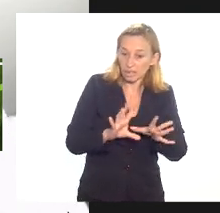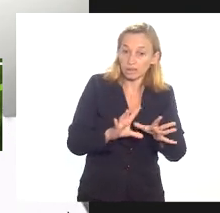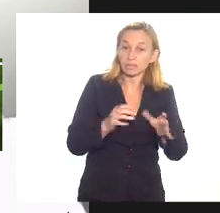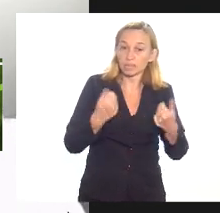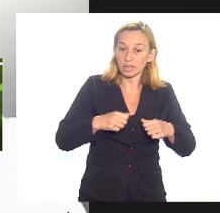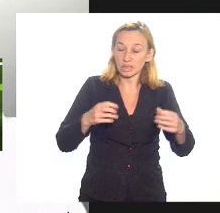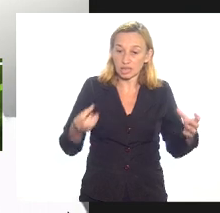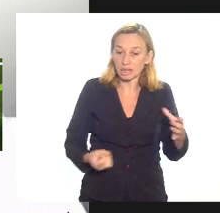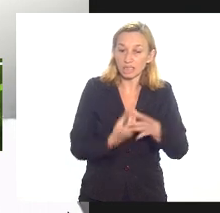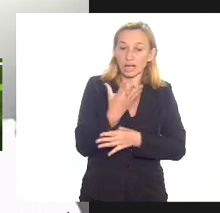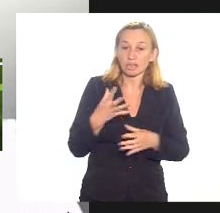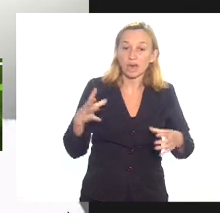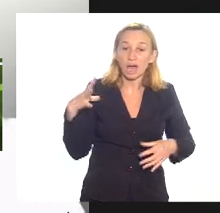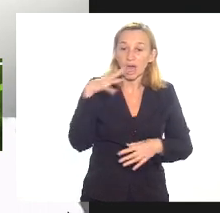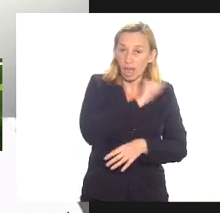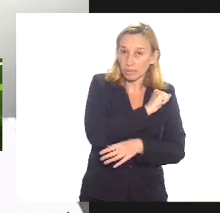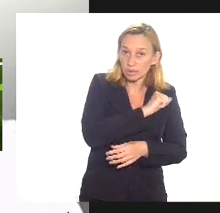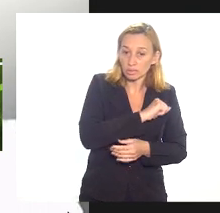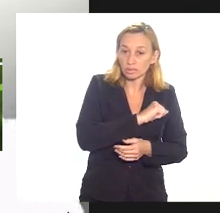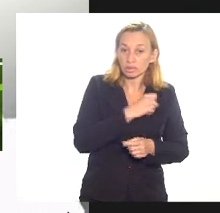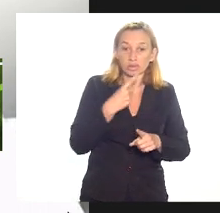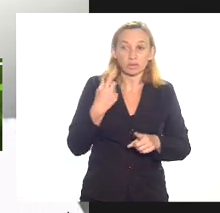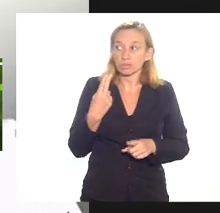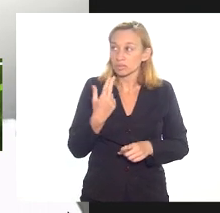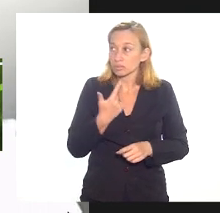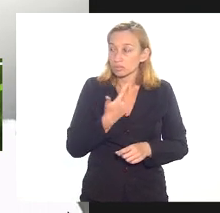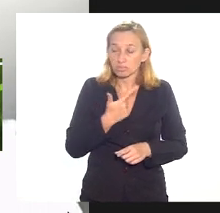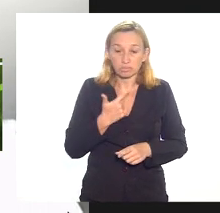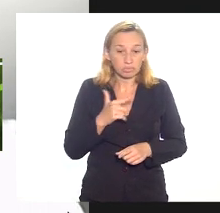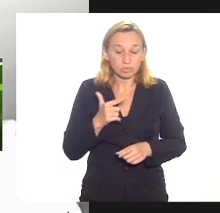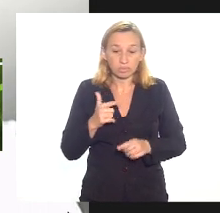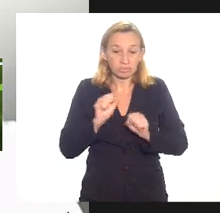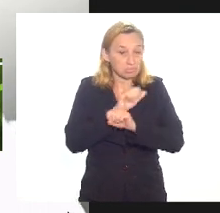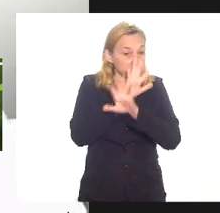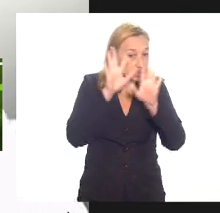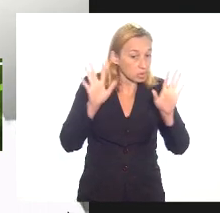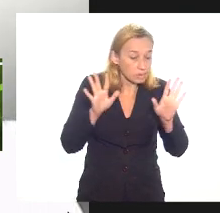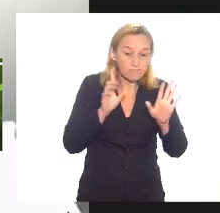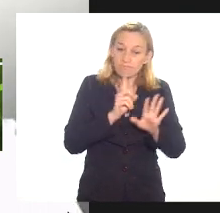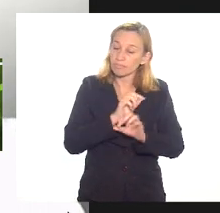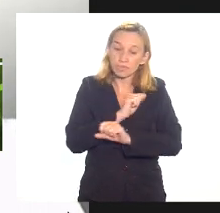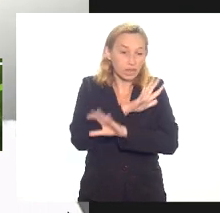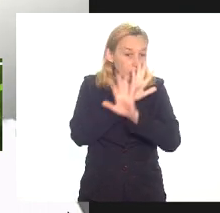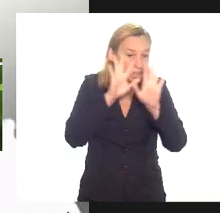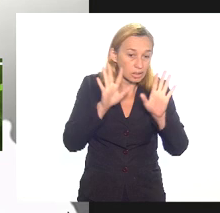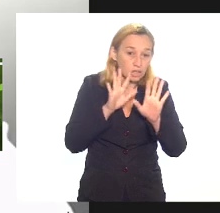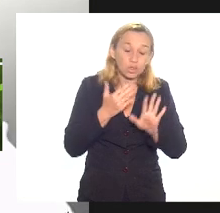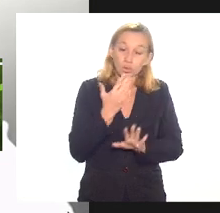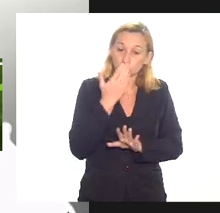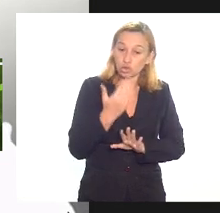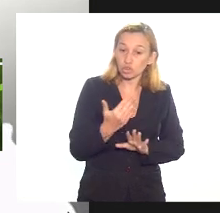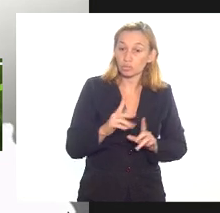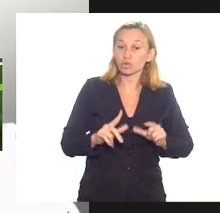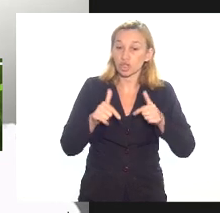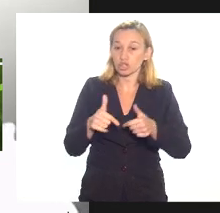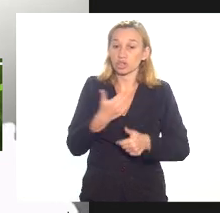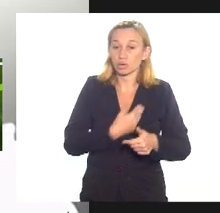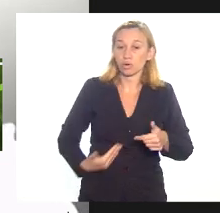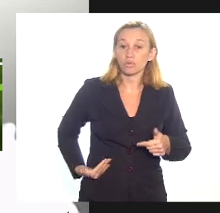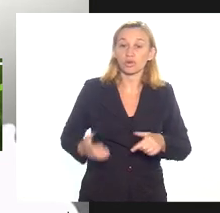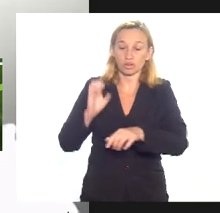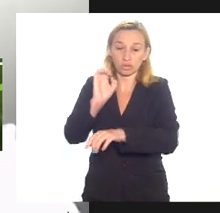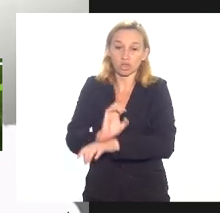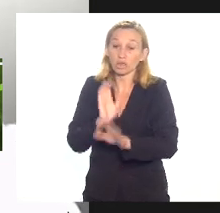formado o quanto antes porque não está clara não tem transparência que tipo de adesão o governo do